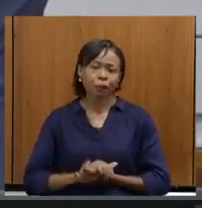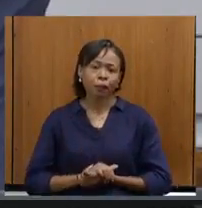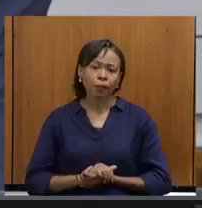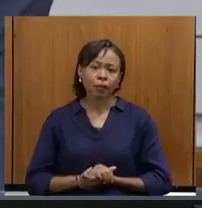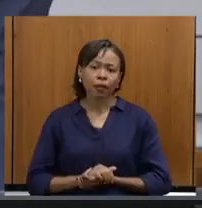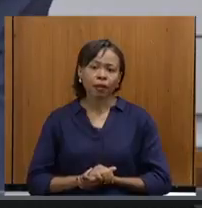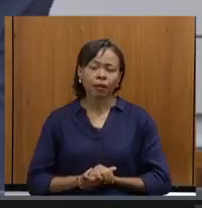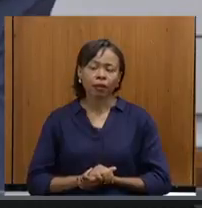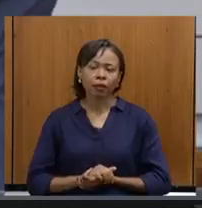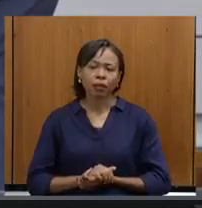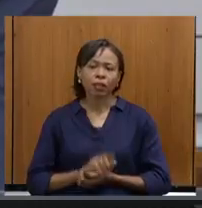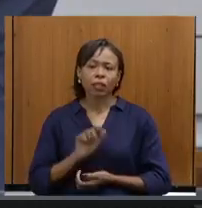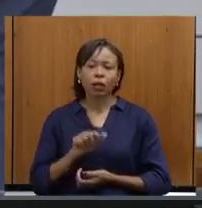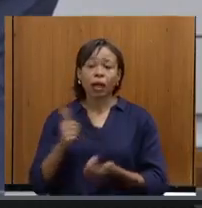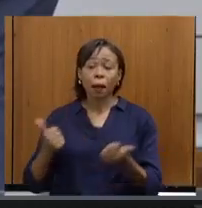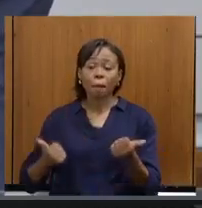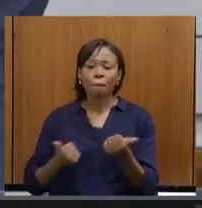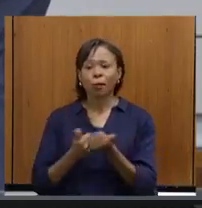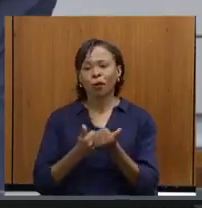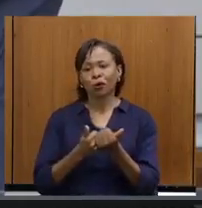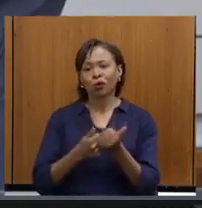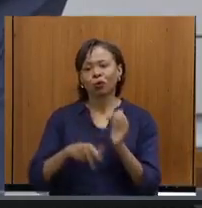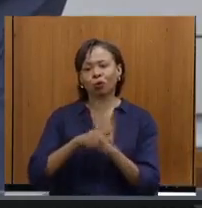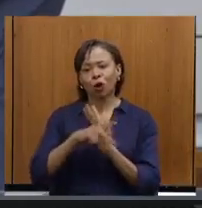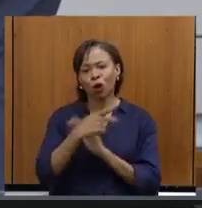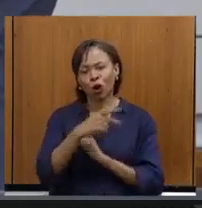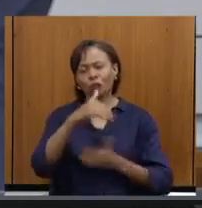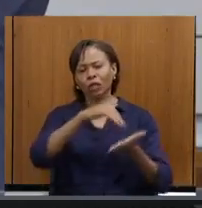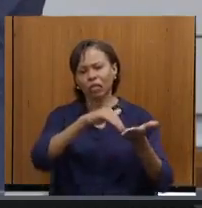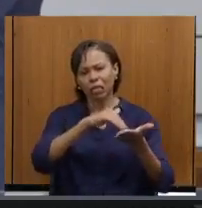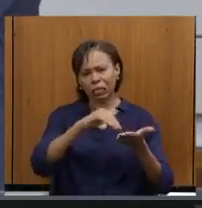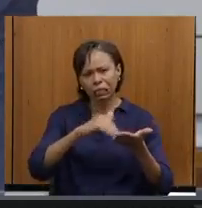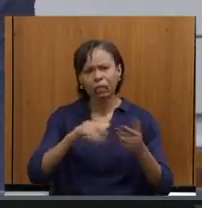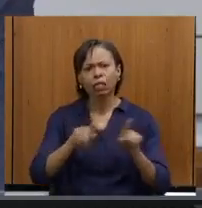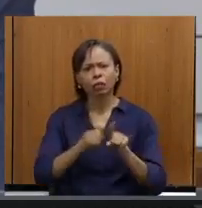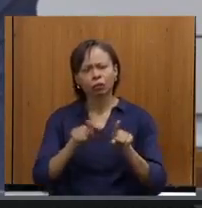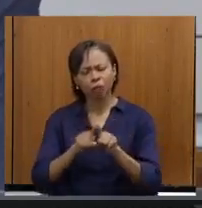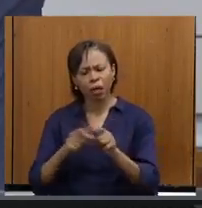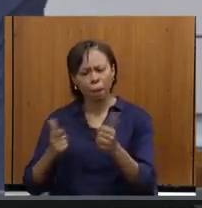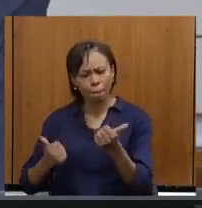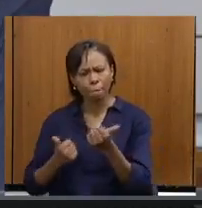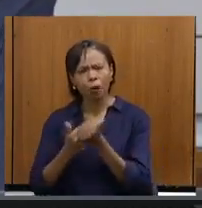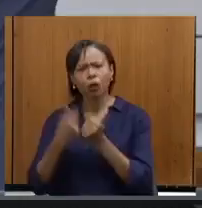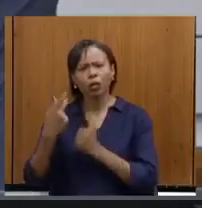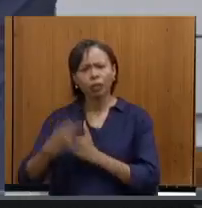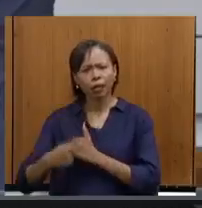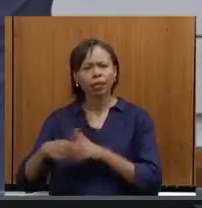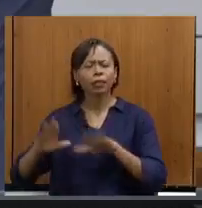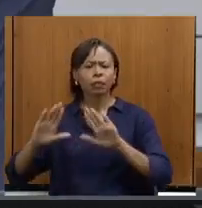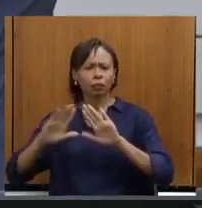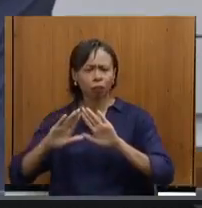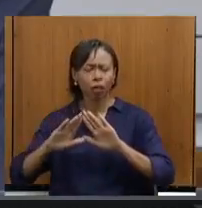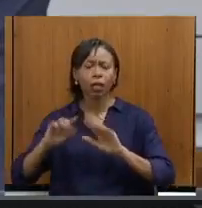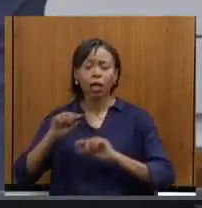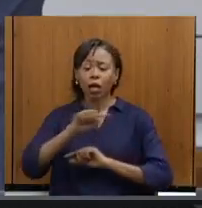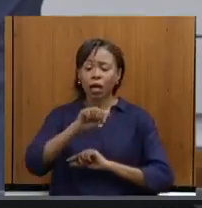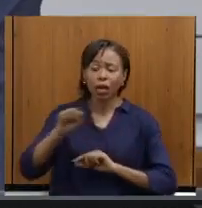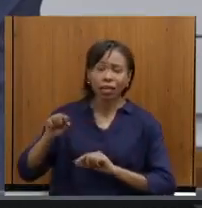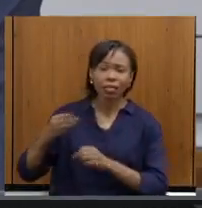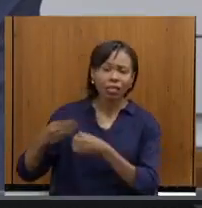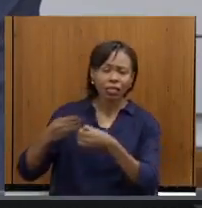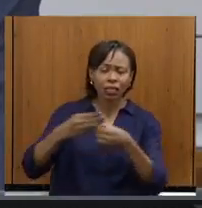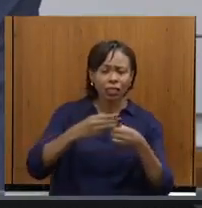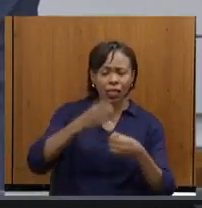deste apoio da secretaria, apoio da Assembleia, conseguiram, sim, se inserirem na Lei